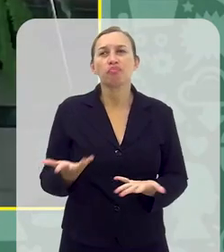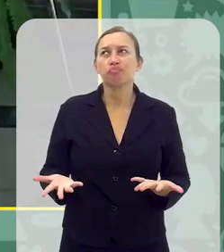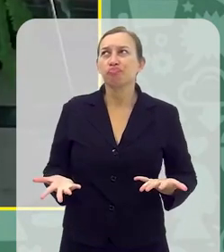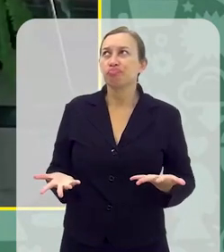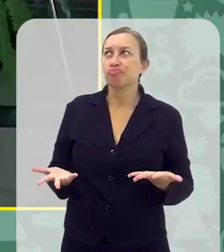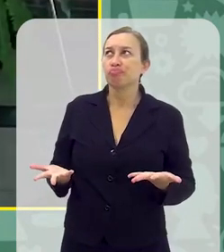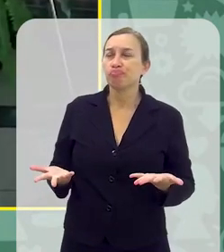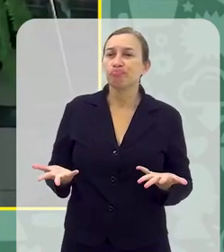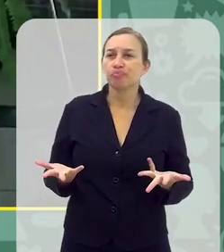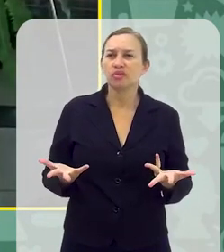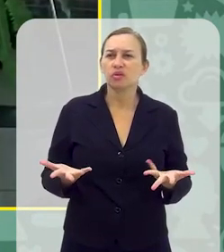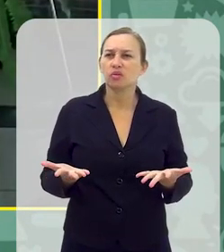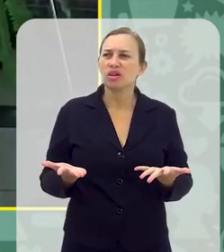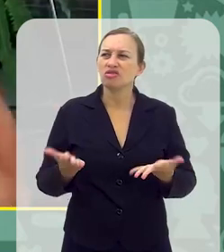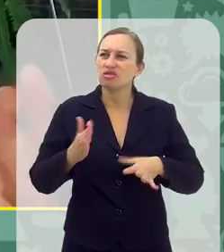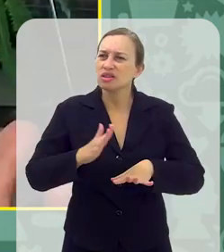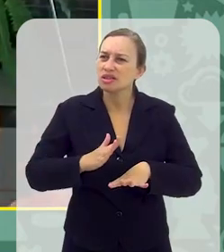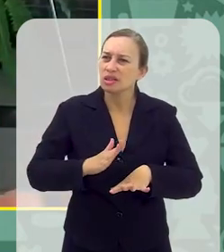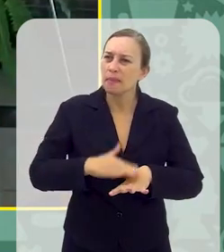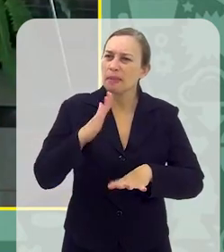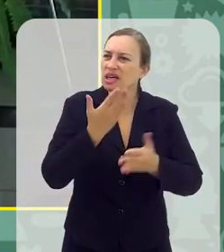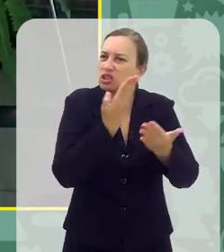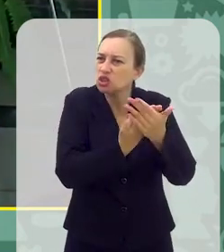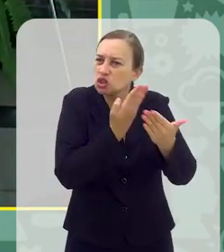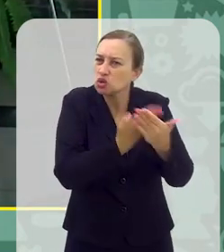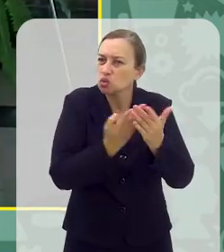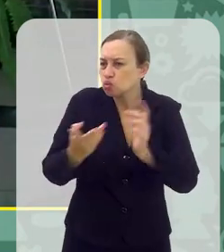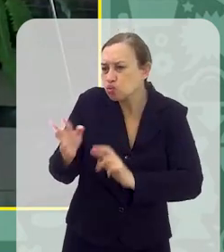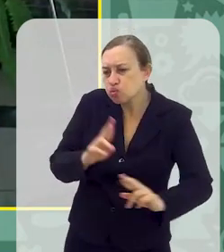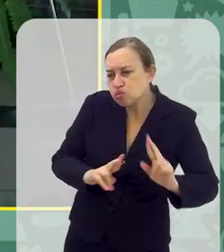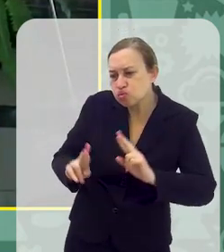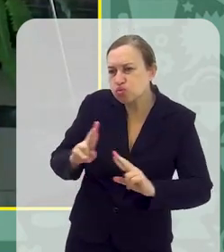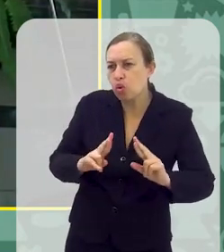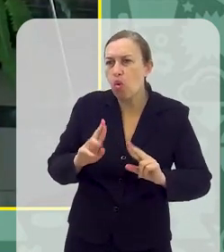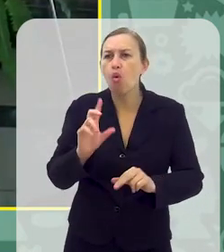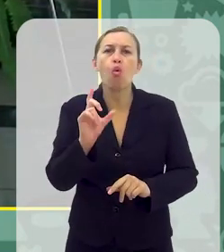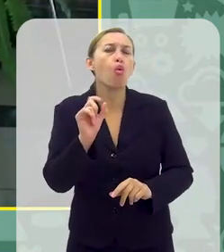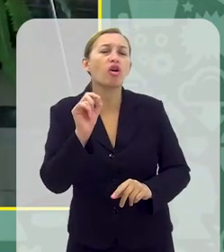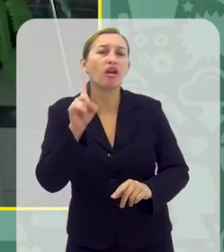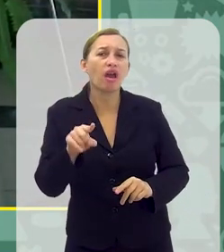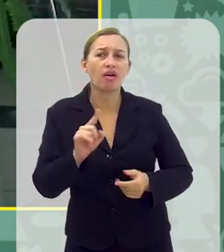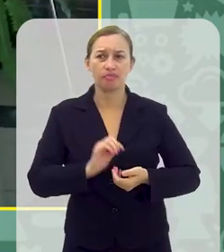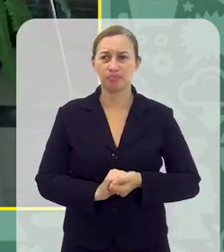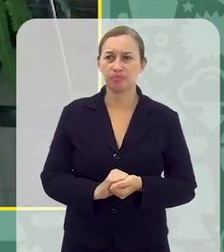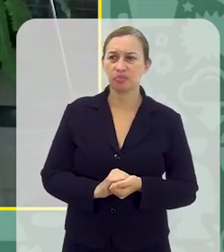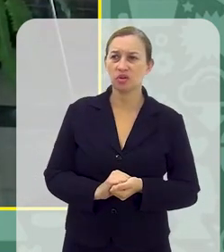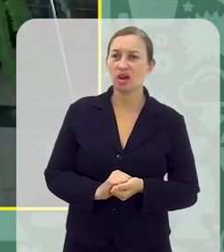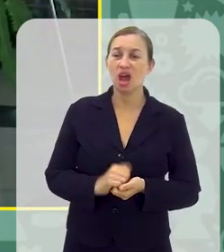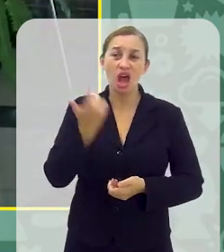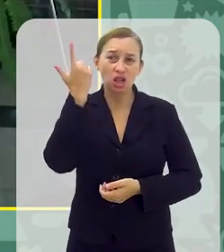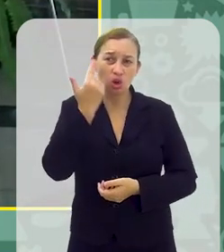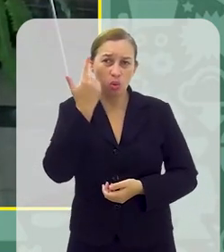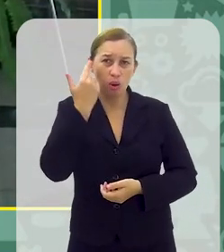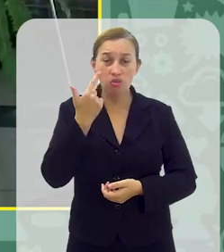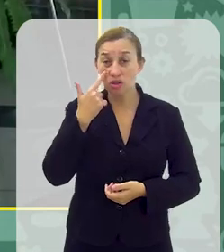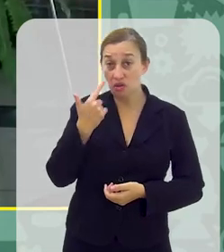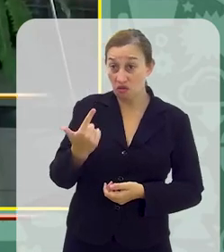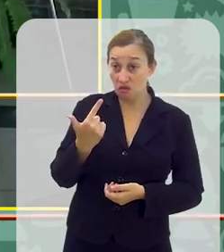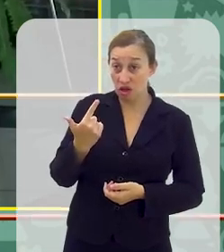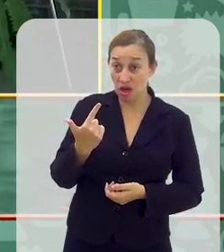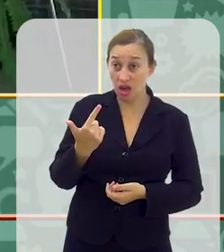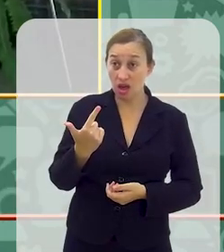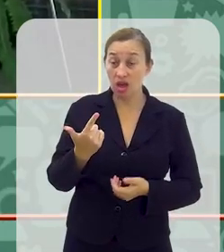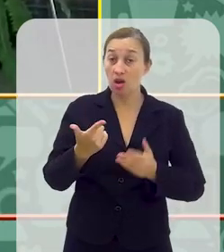a gente tem, o que a gente tem mais, são estudos de associação O que significa o estudo de associação? É muito comum você ver